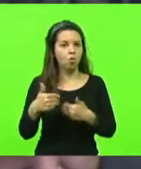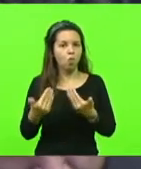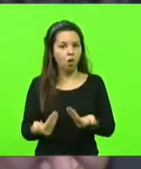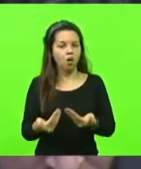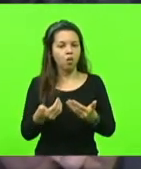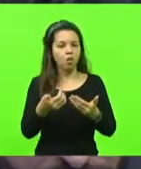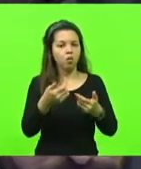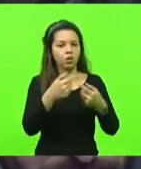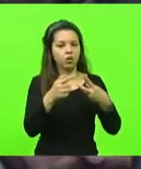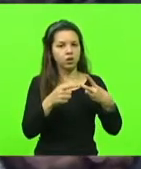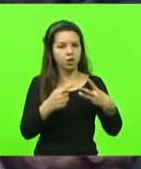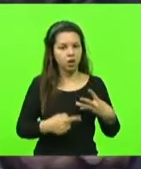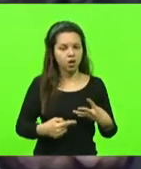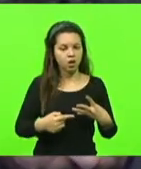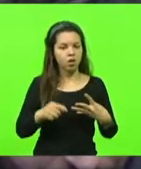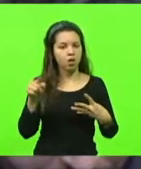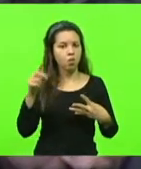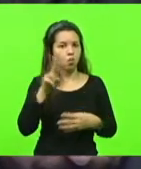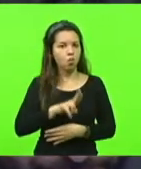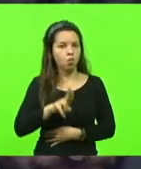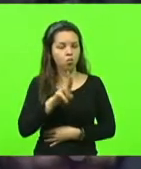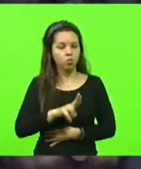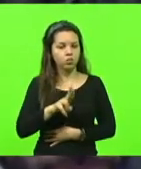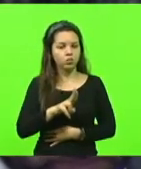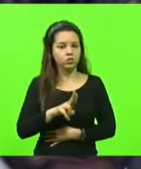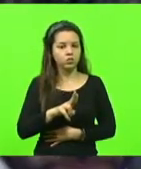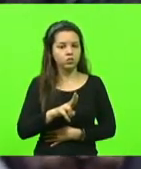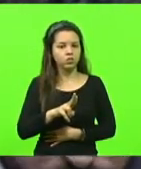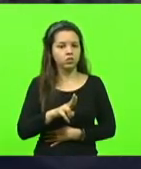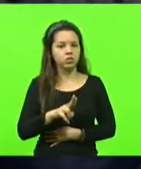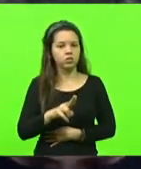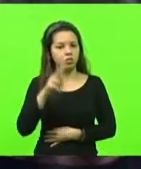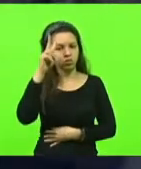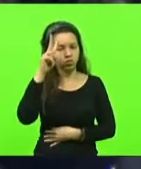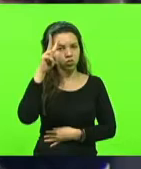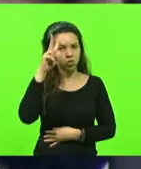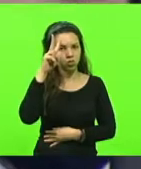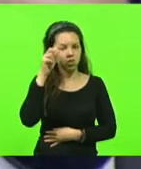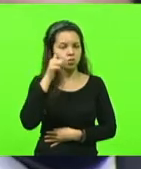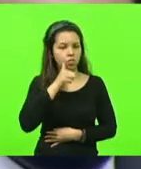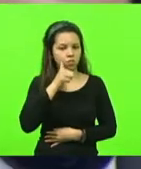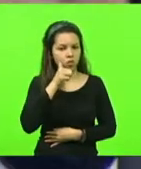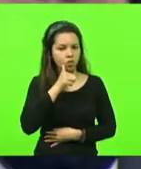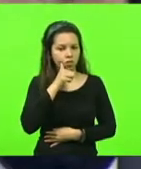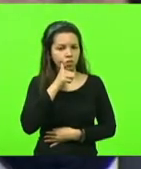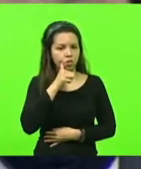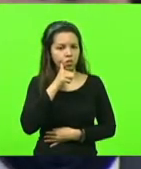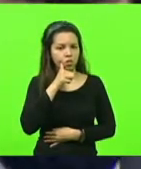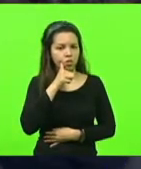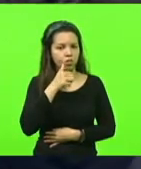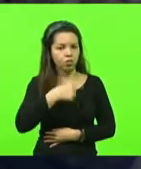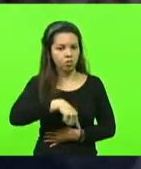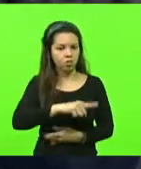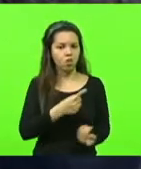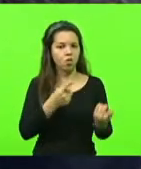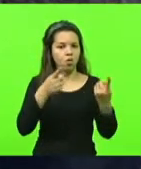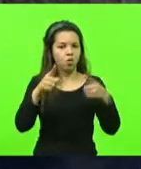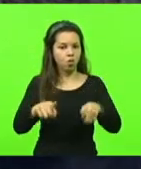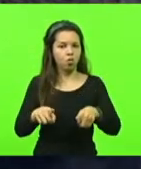que foi utilizado, mas a história das mulheres, com certeza, ninguém tem nada contra